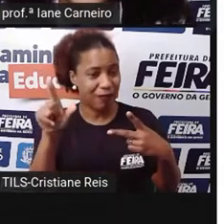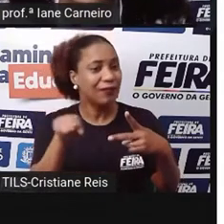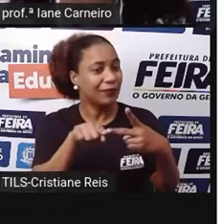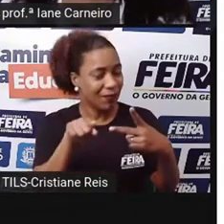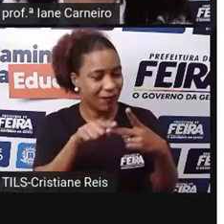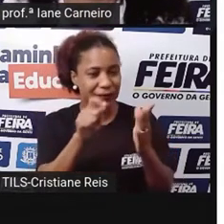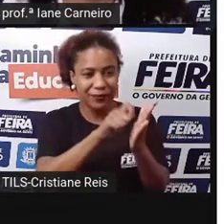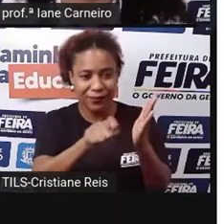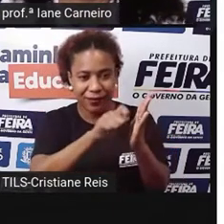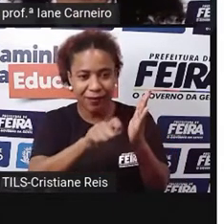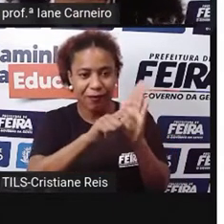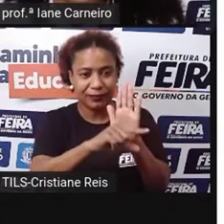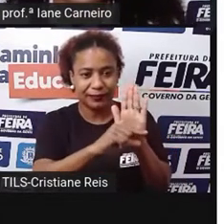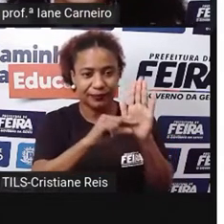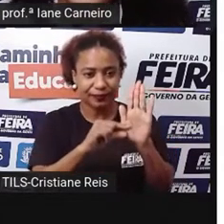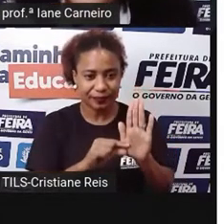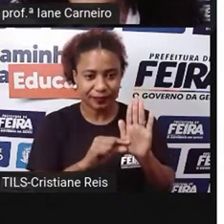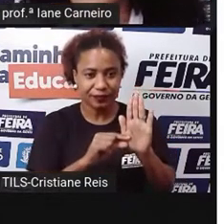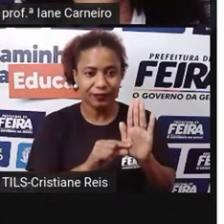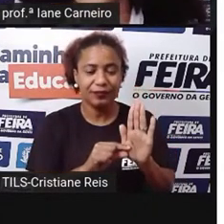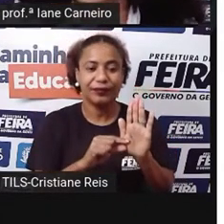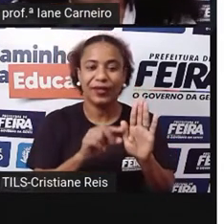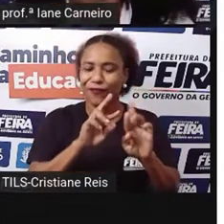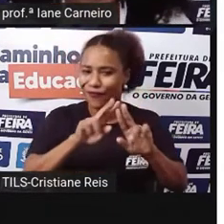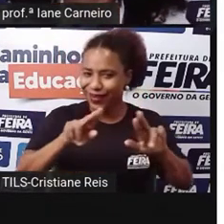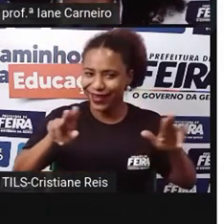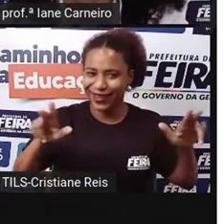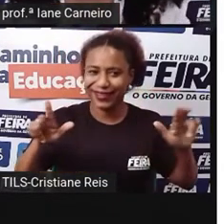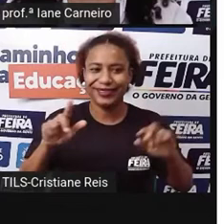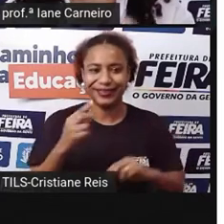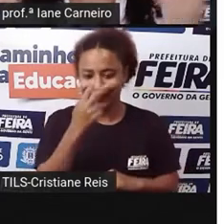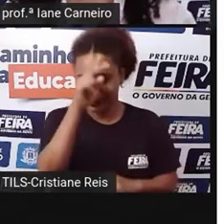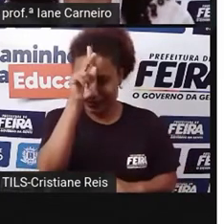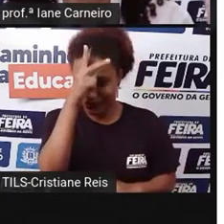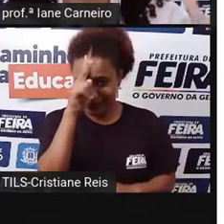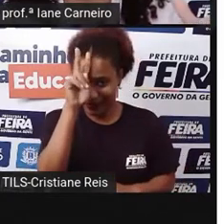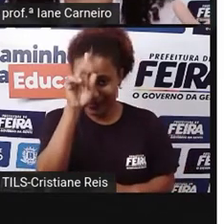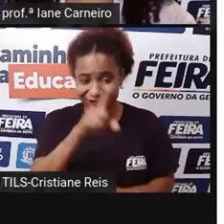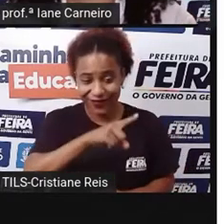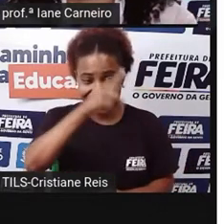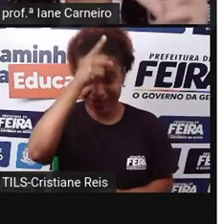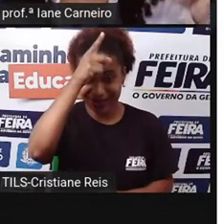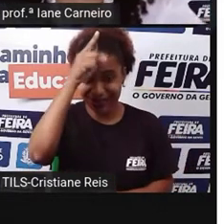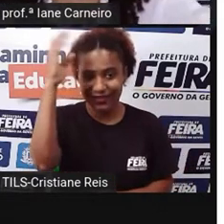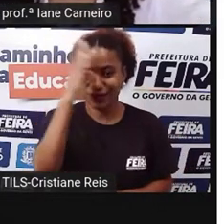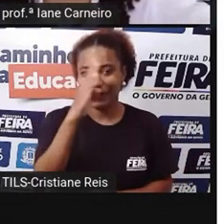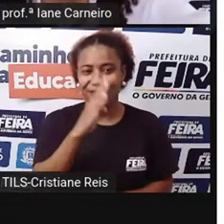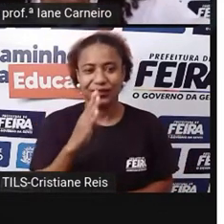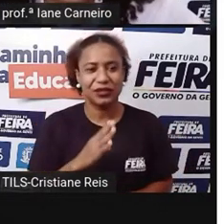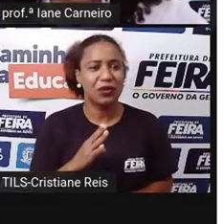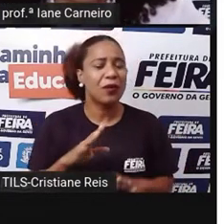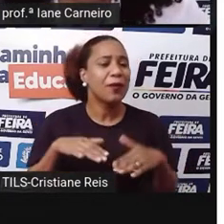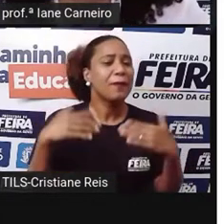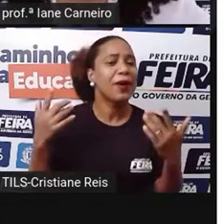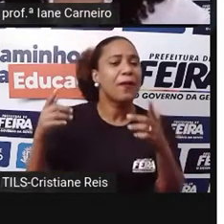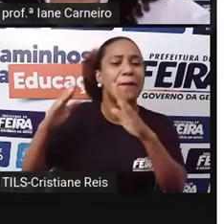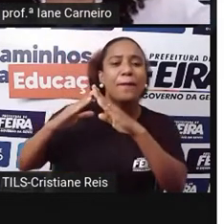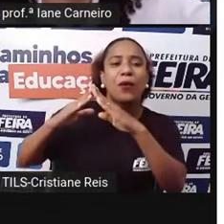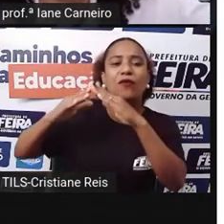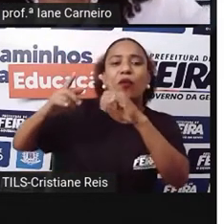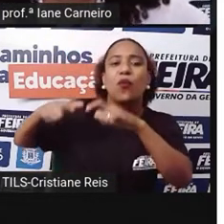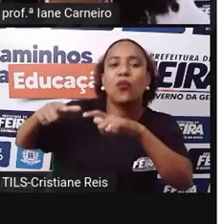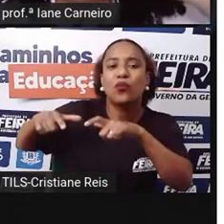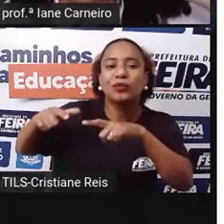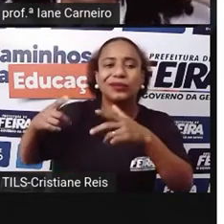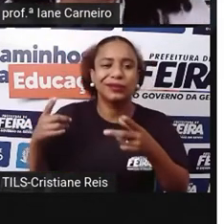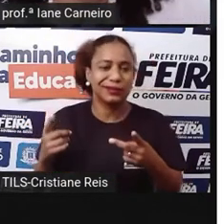a história das lendas brasileiras. Mas a gente não sabe dizer onde foi que morava, onde é que